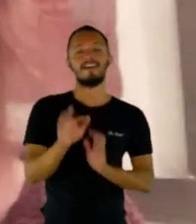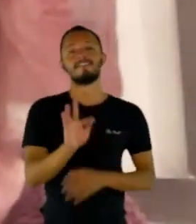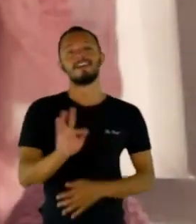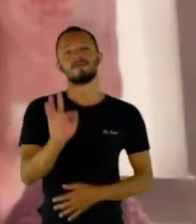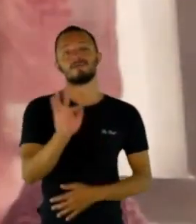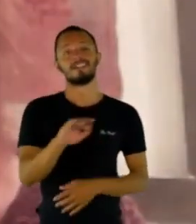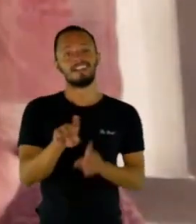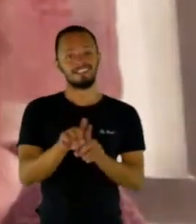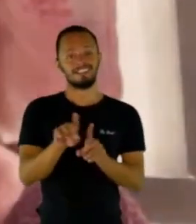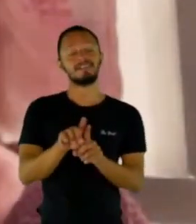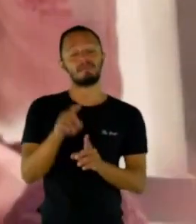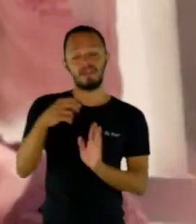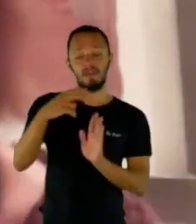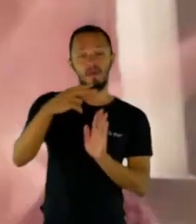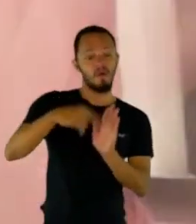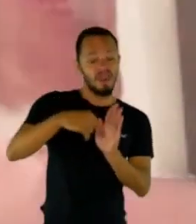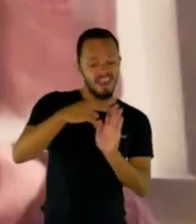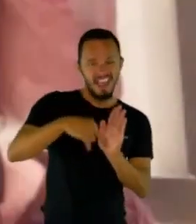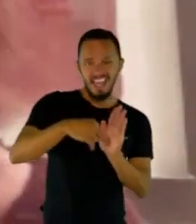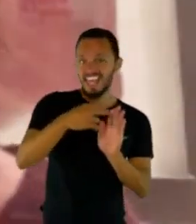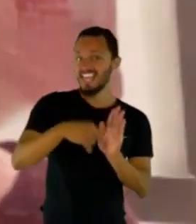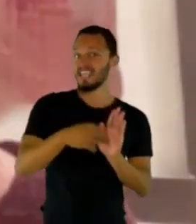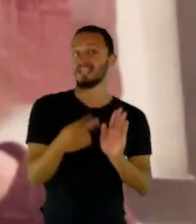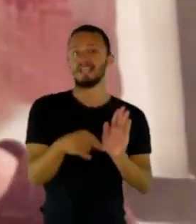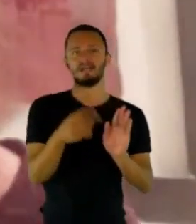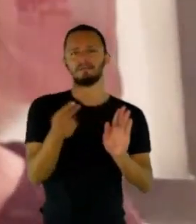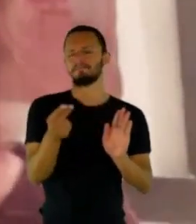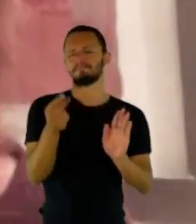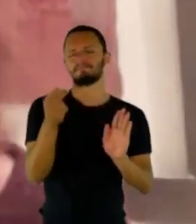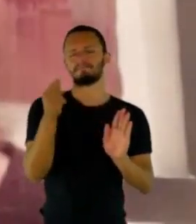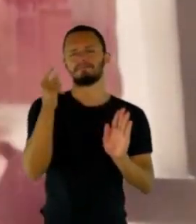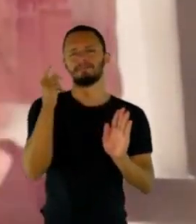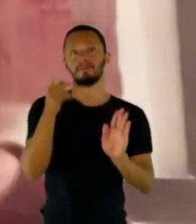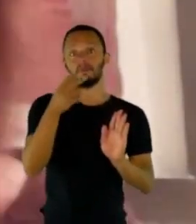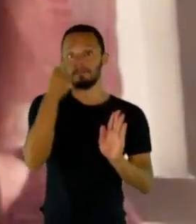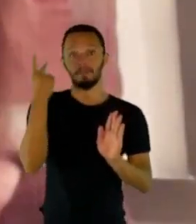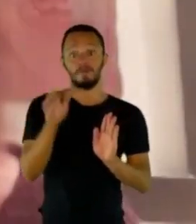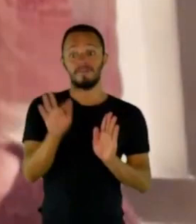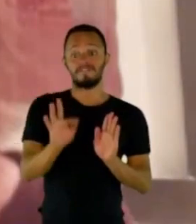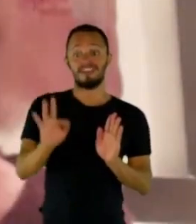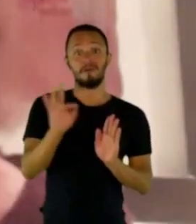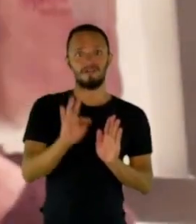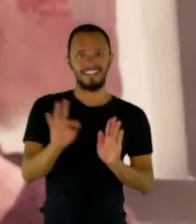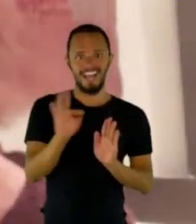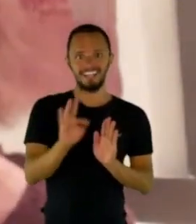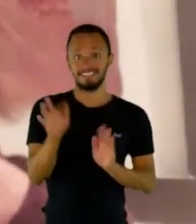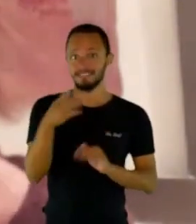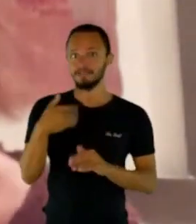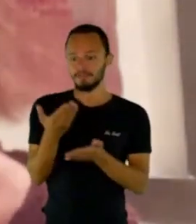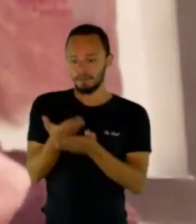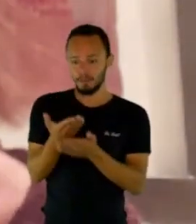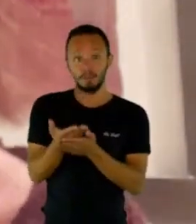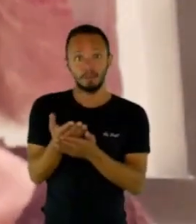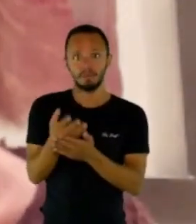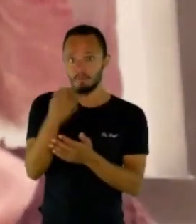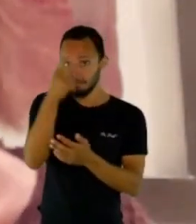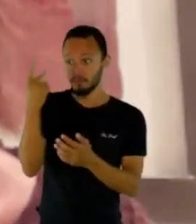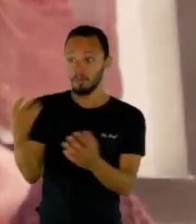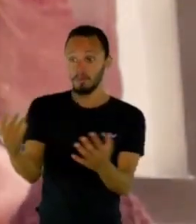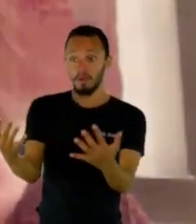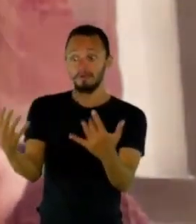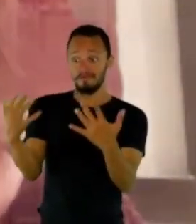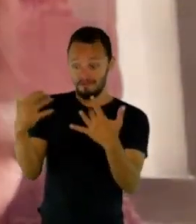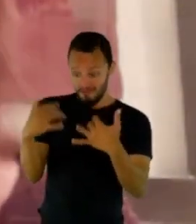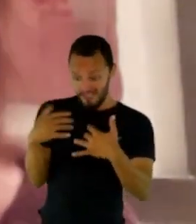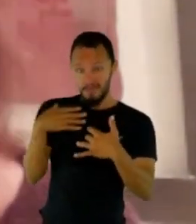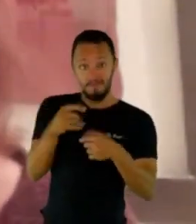escrever. E quando eu tinha grupo, quando todo mundo me disputava em grupo de faculdade para poder fazer os textos. Então, era muito